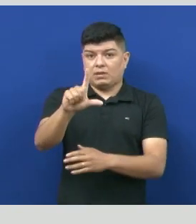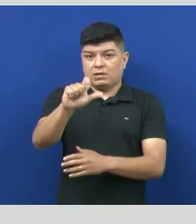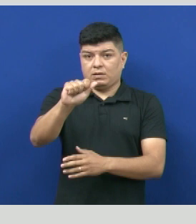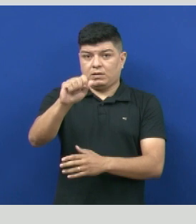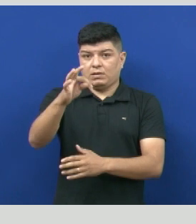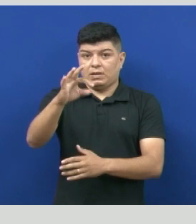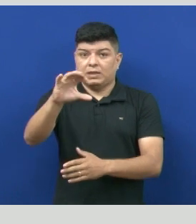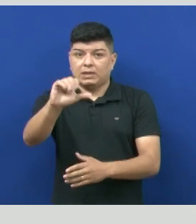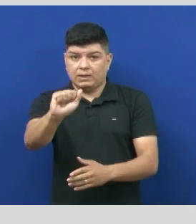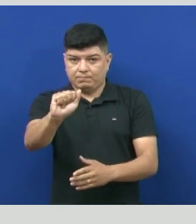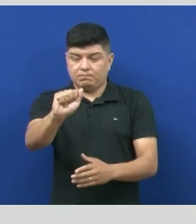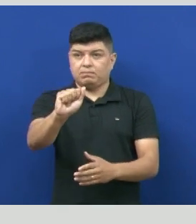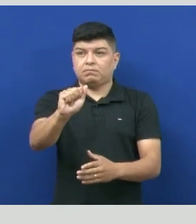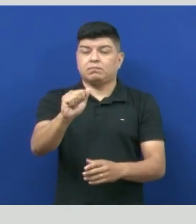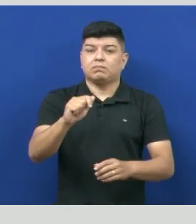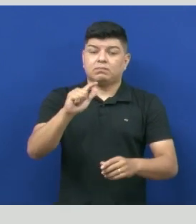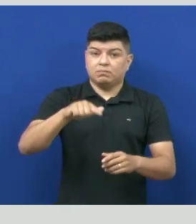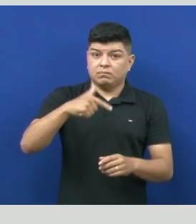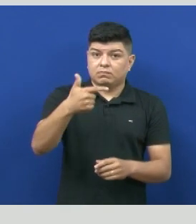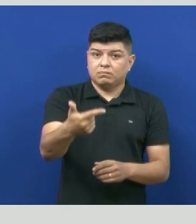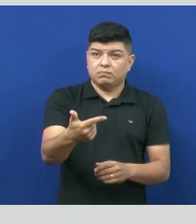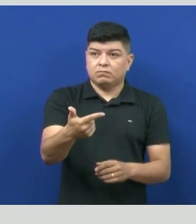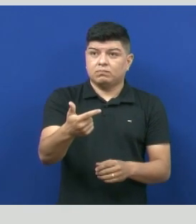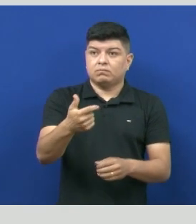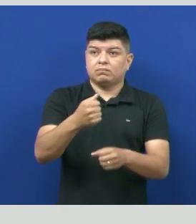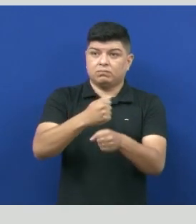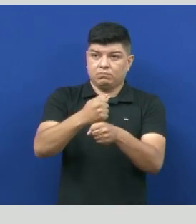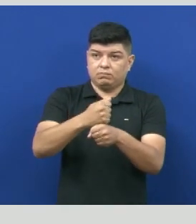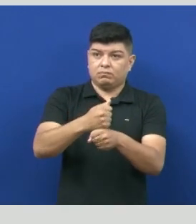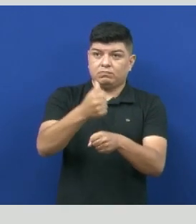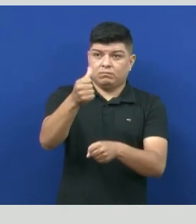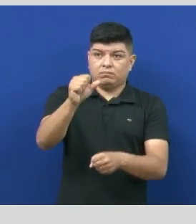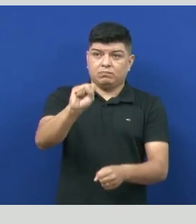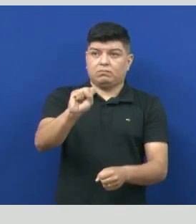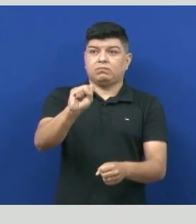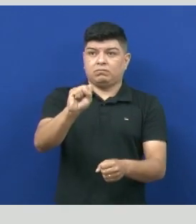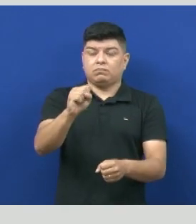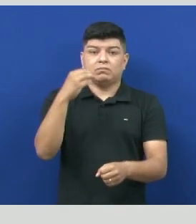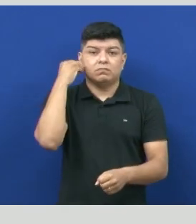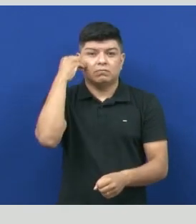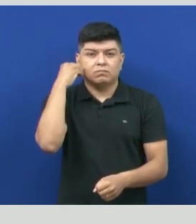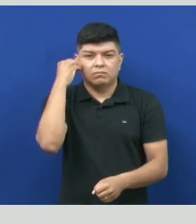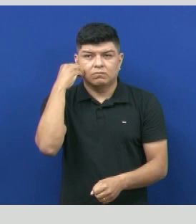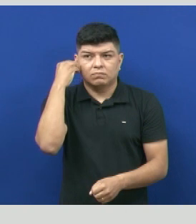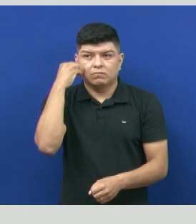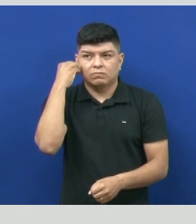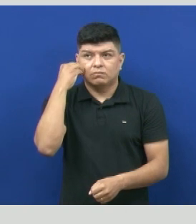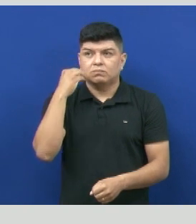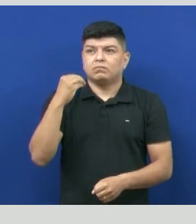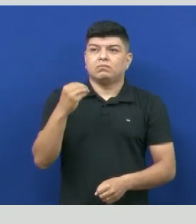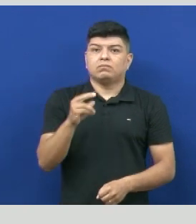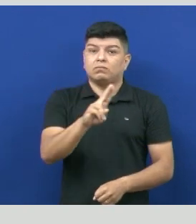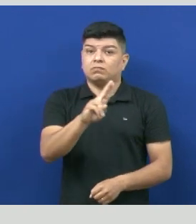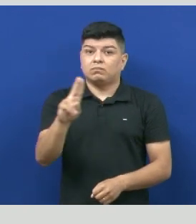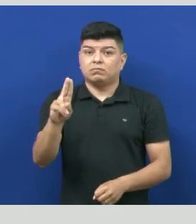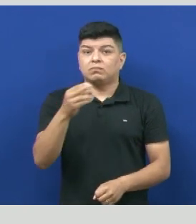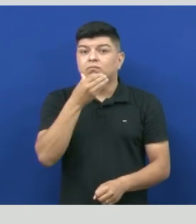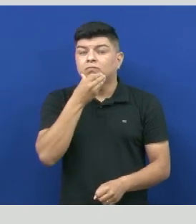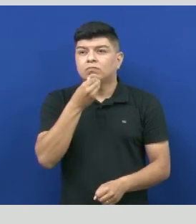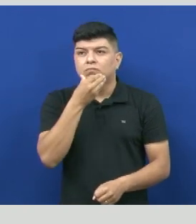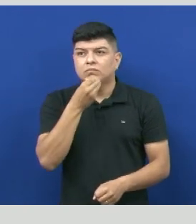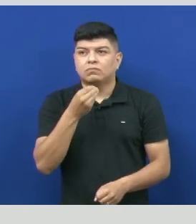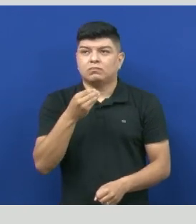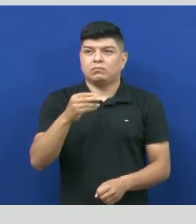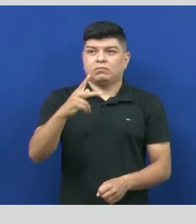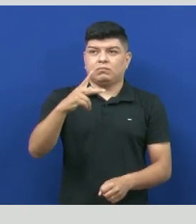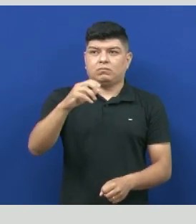Mas, adiante, no século XVIII, nós temos já o experimento de Louis Pasteur, né? Pasteur